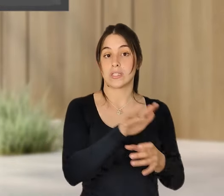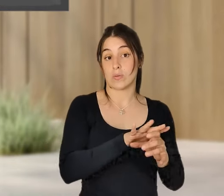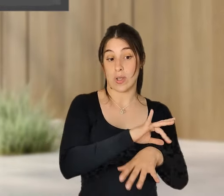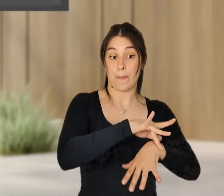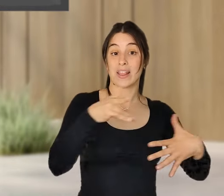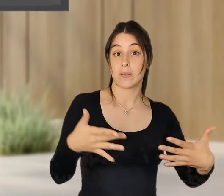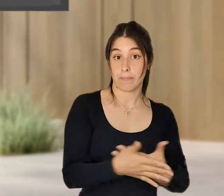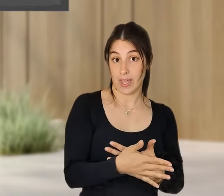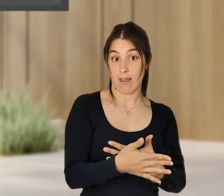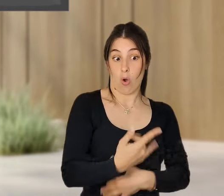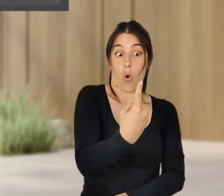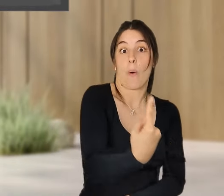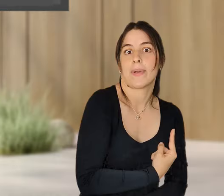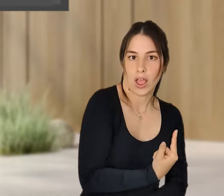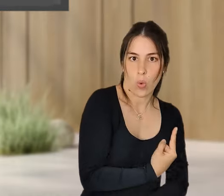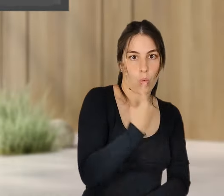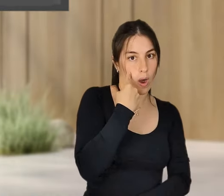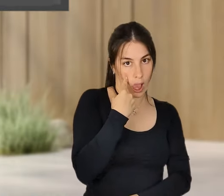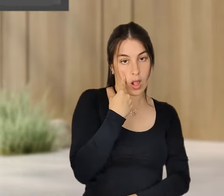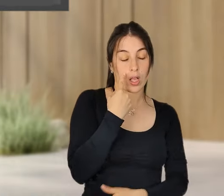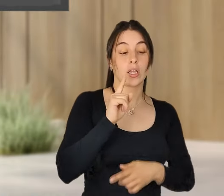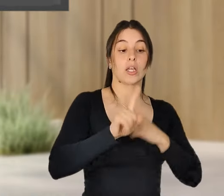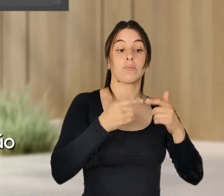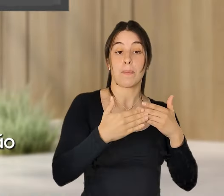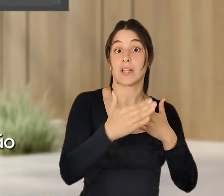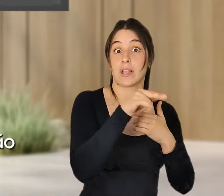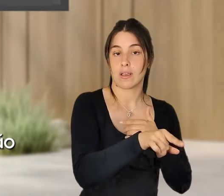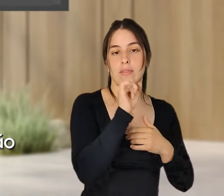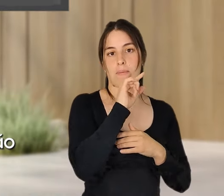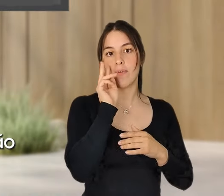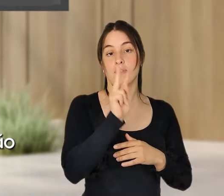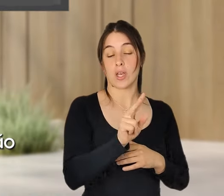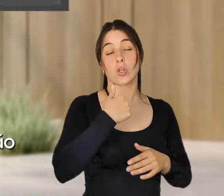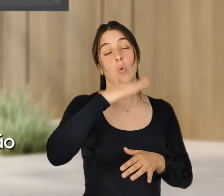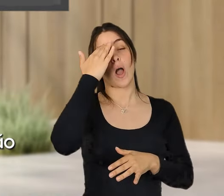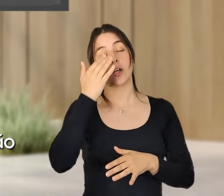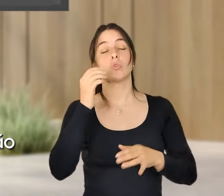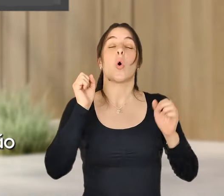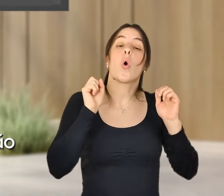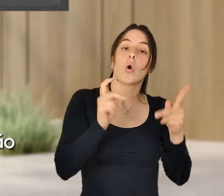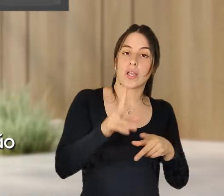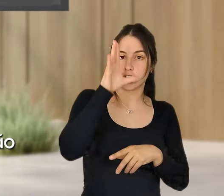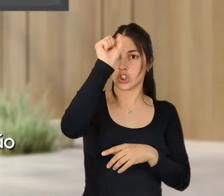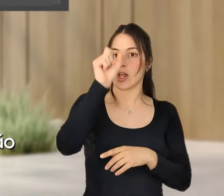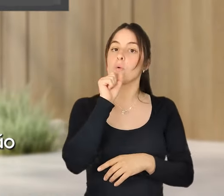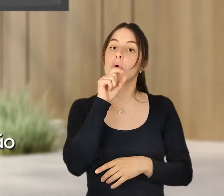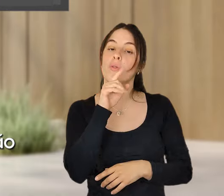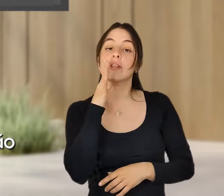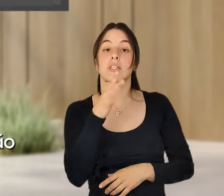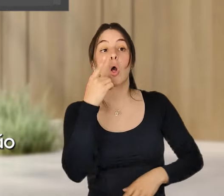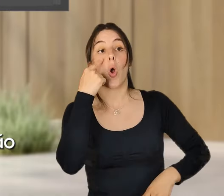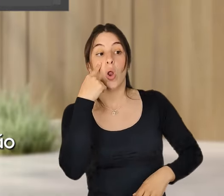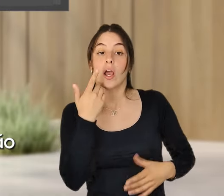por uma pandemia, forçou uma experimentação e depois viu-se. Exatamente. E eu acho que o Estado pode ter esse papel em promover essa